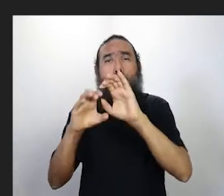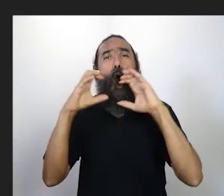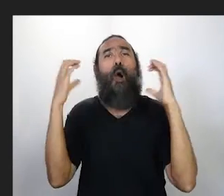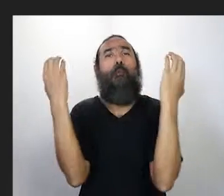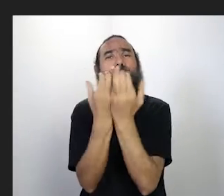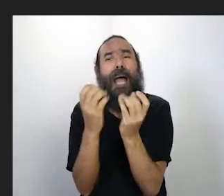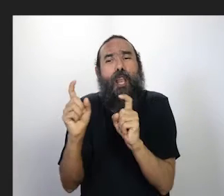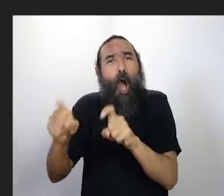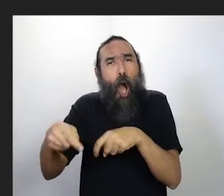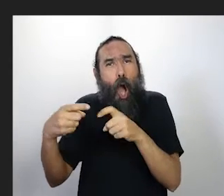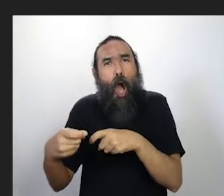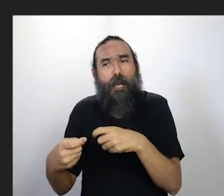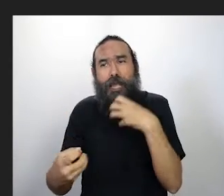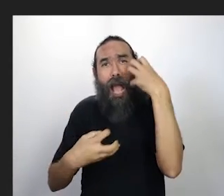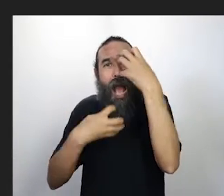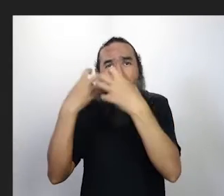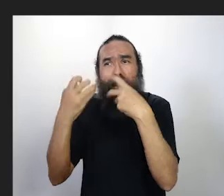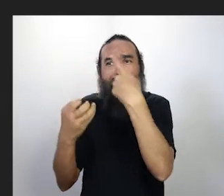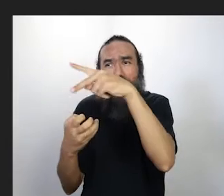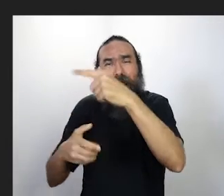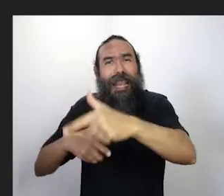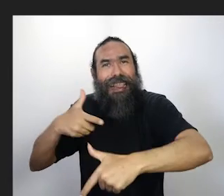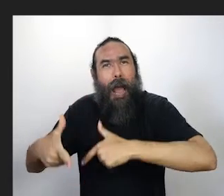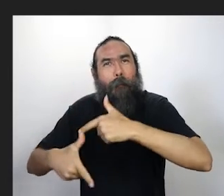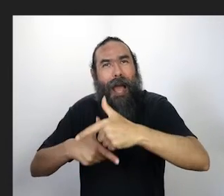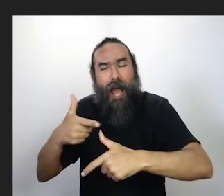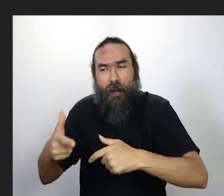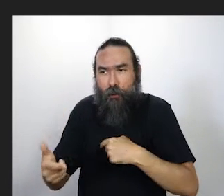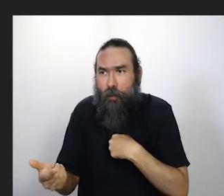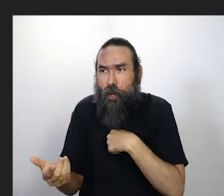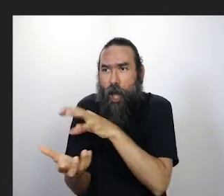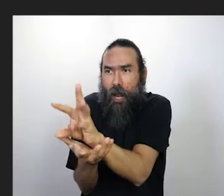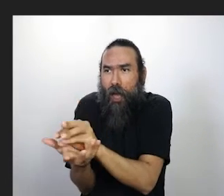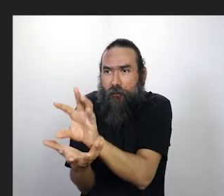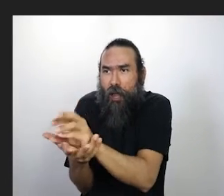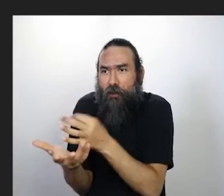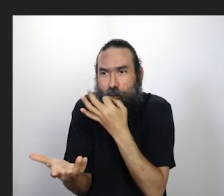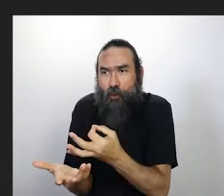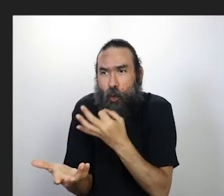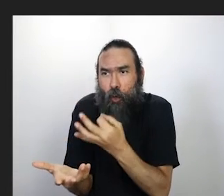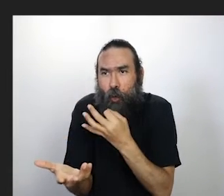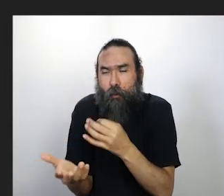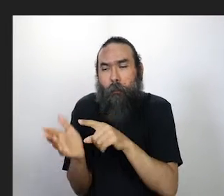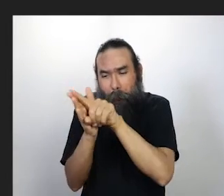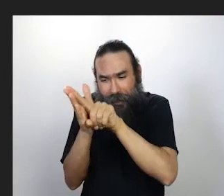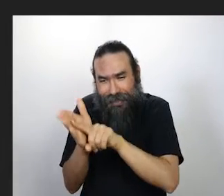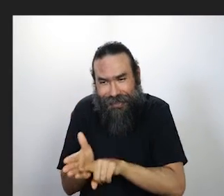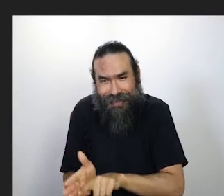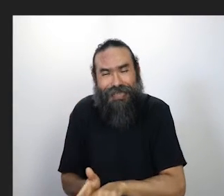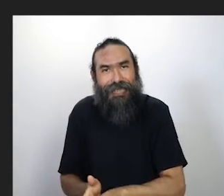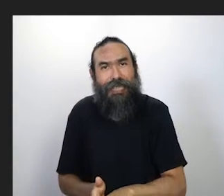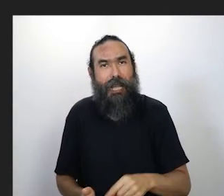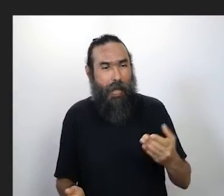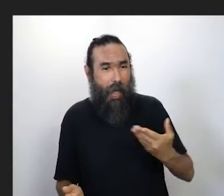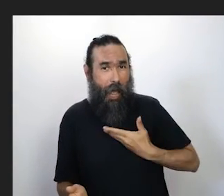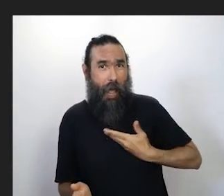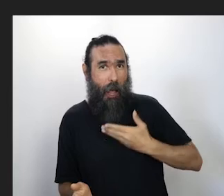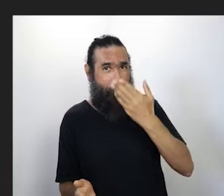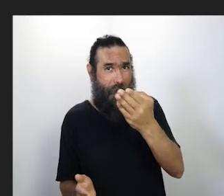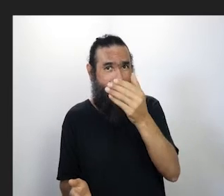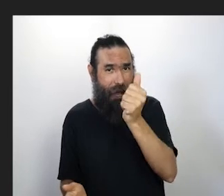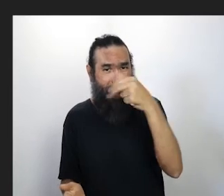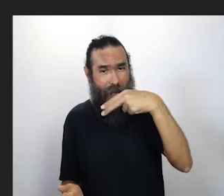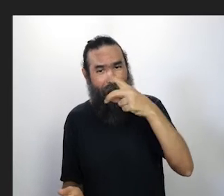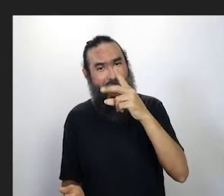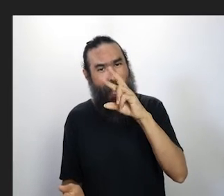os cantos de trabalho presentes ou só na memória, até o André viajou para quase todas comigo, é o grande parceiro de gravação.